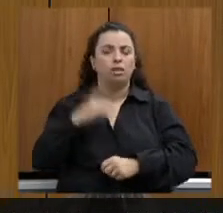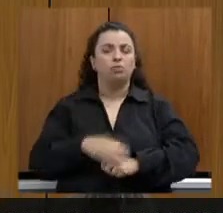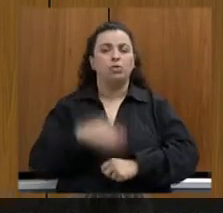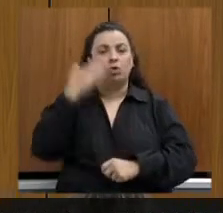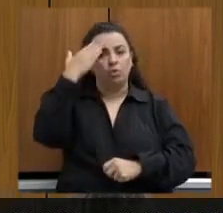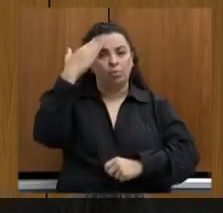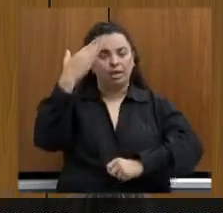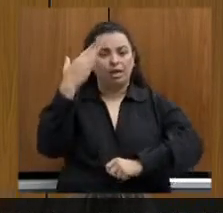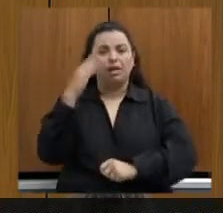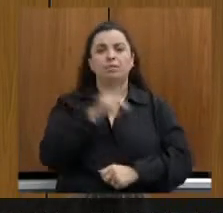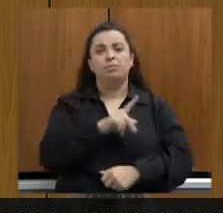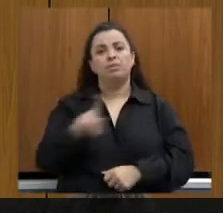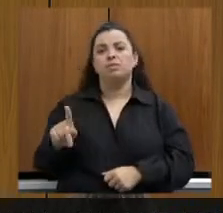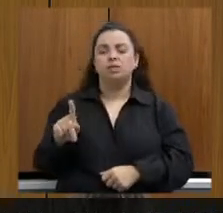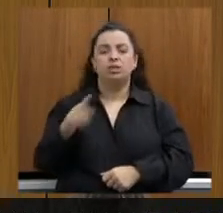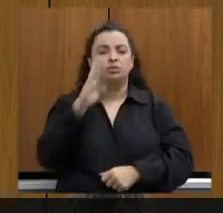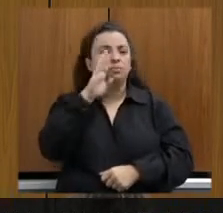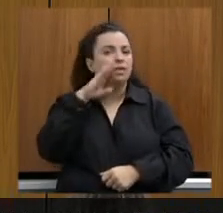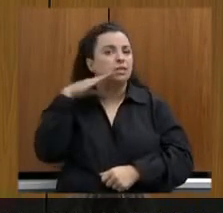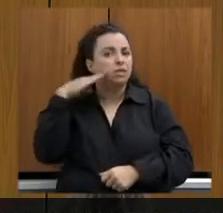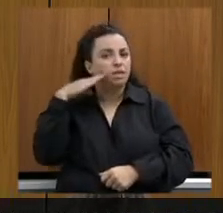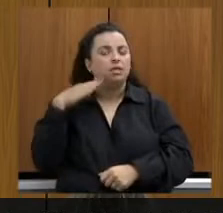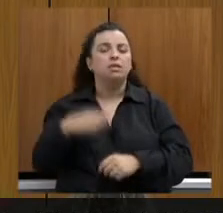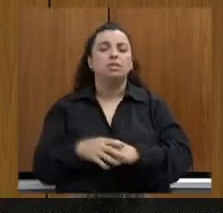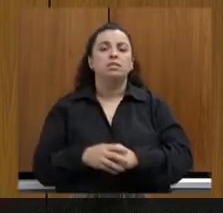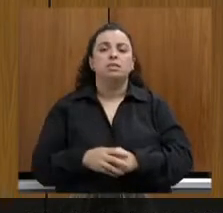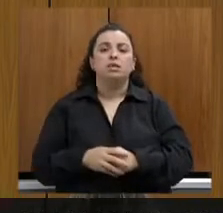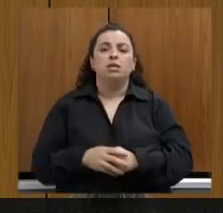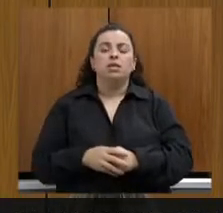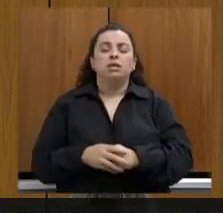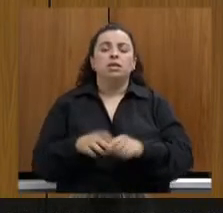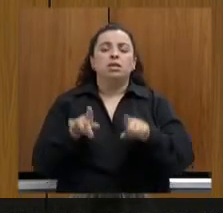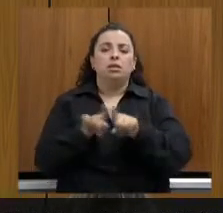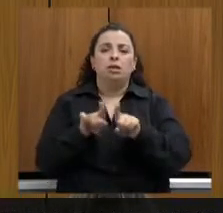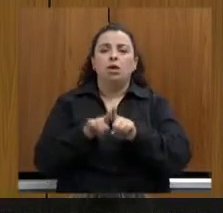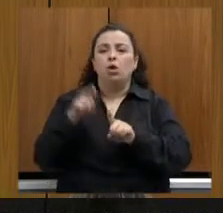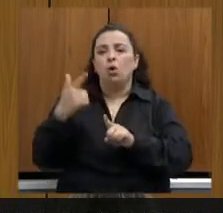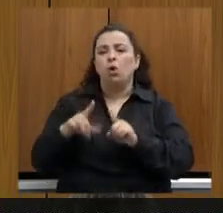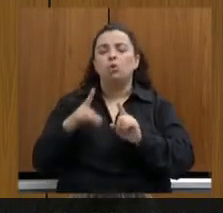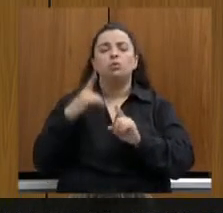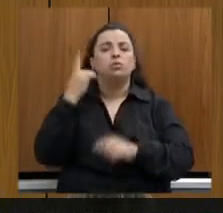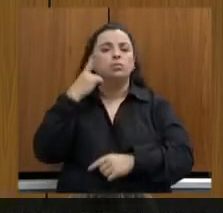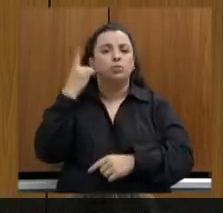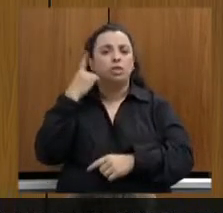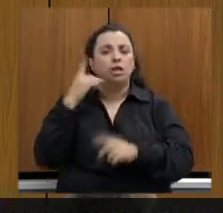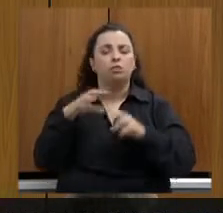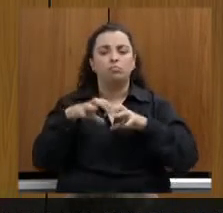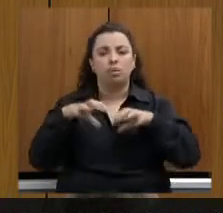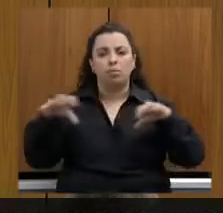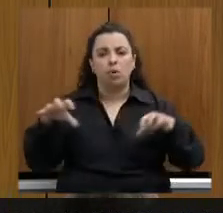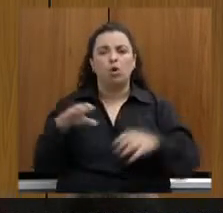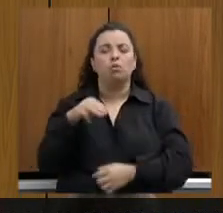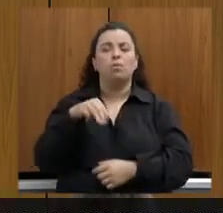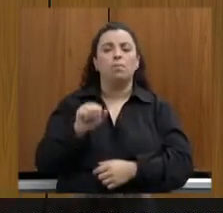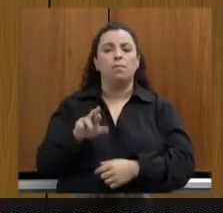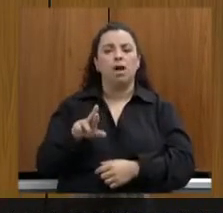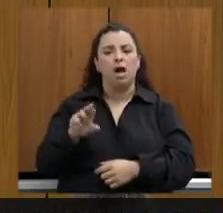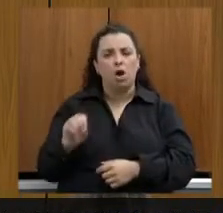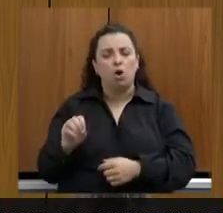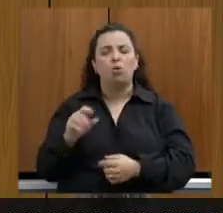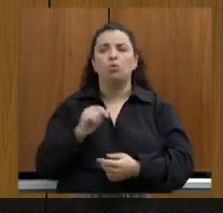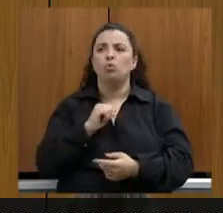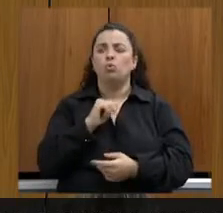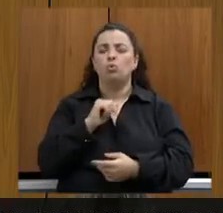deputado Guilherme da Cunha, nossos colegas que estão remotamente, deputado Mauro Dramonte, deputado Mauro Ribeiro,